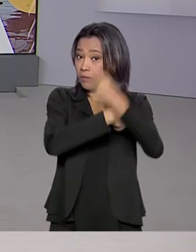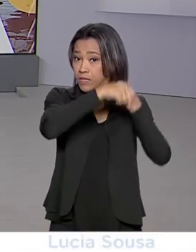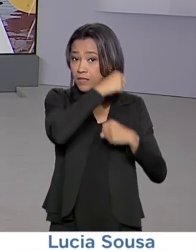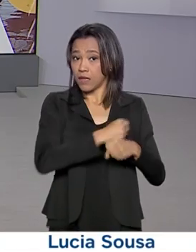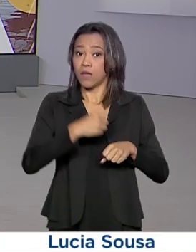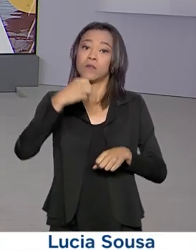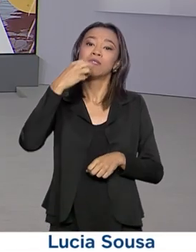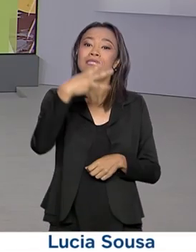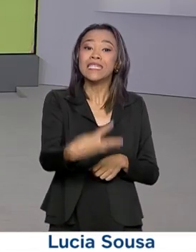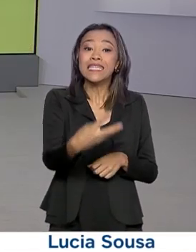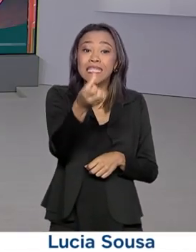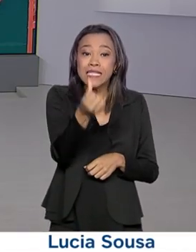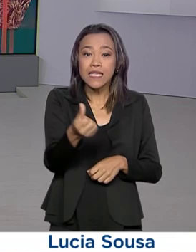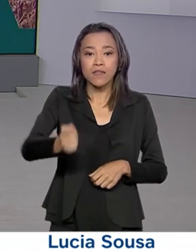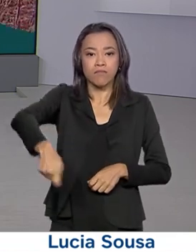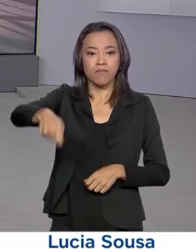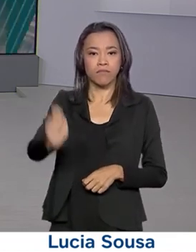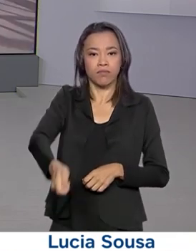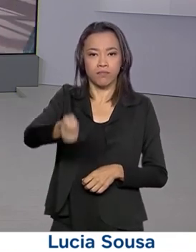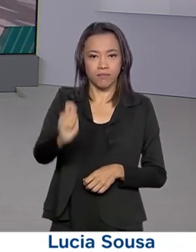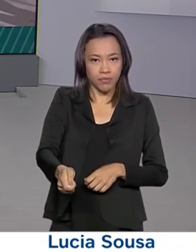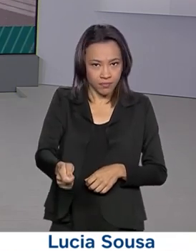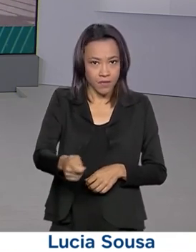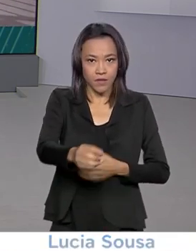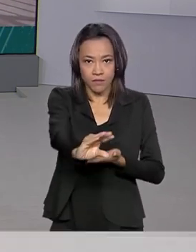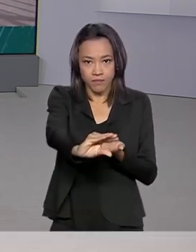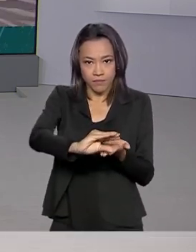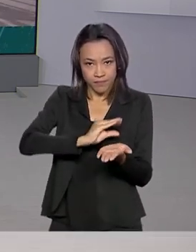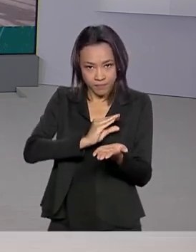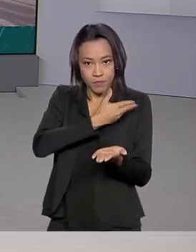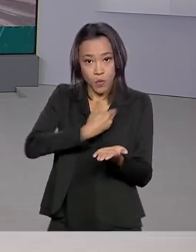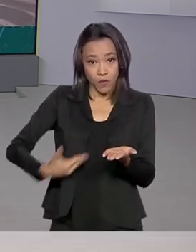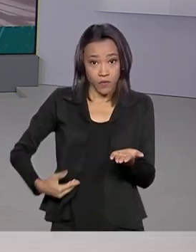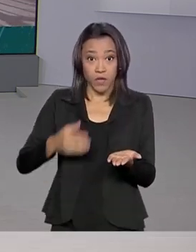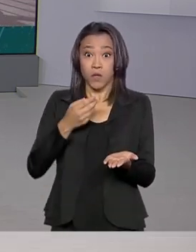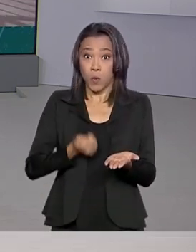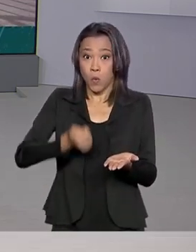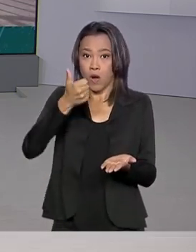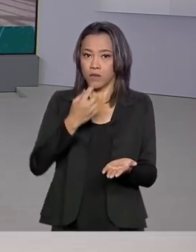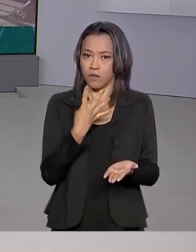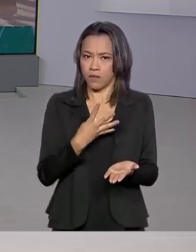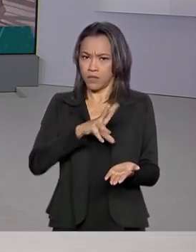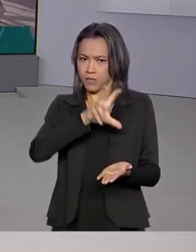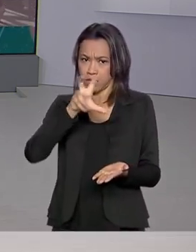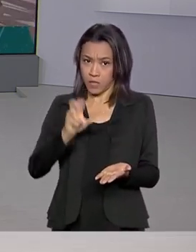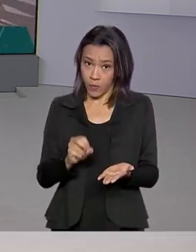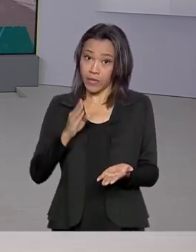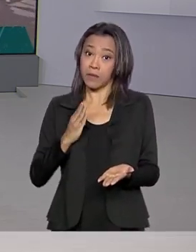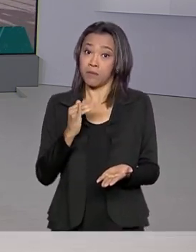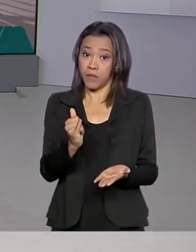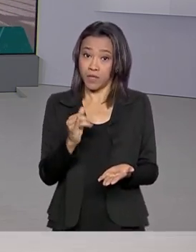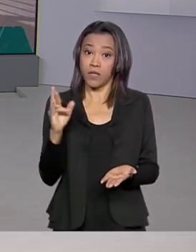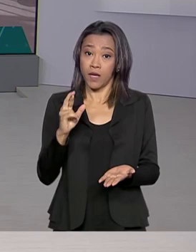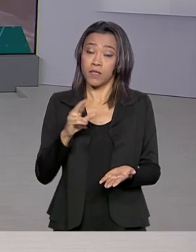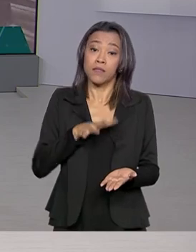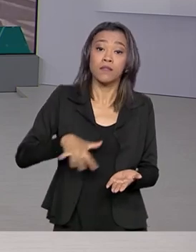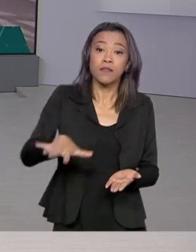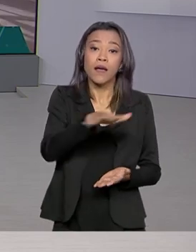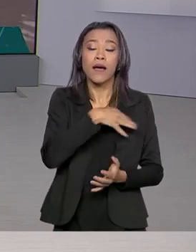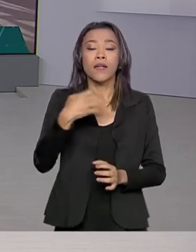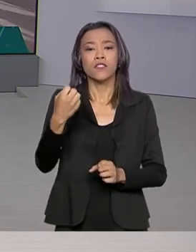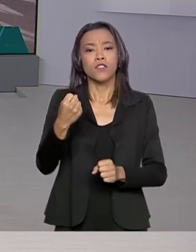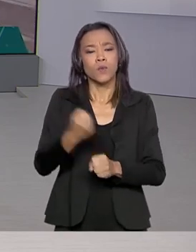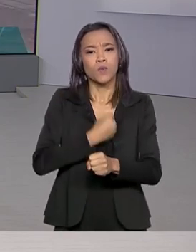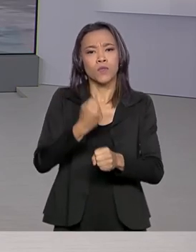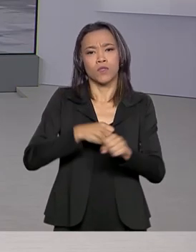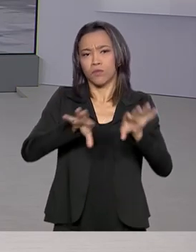36 leilões garantiram ao governo quase 450 bilhões de reais em projetos de infraestrutura. Quem traz as